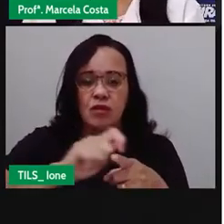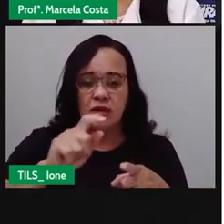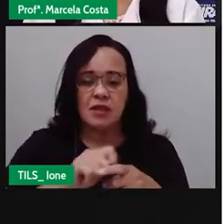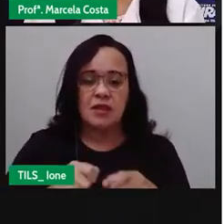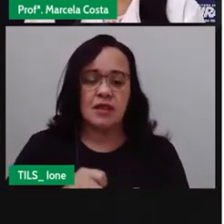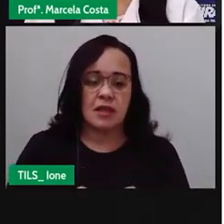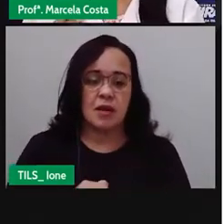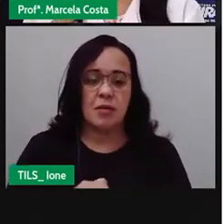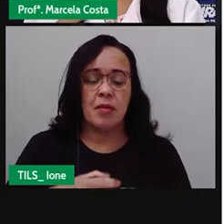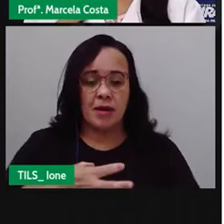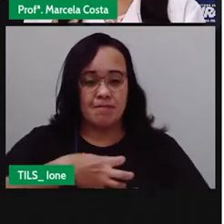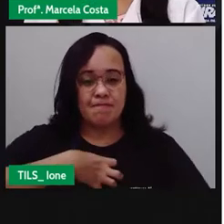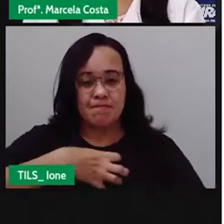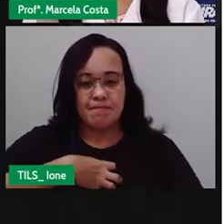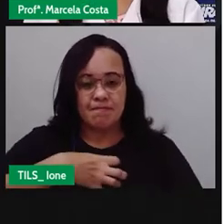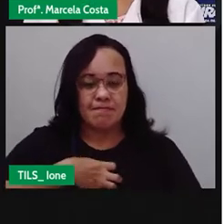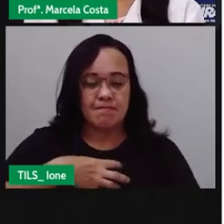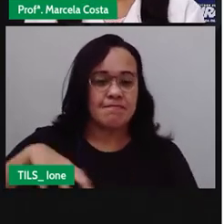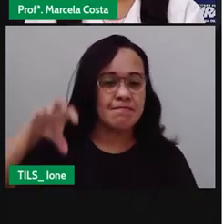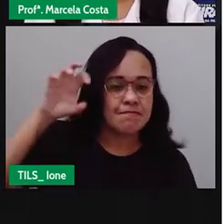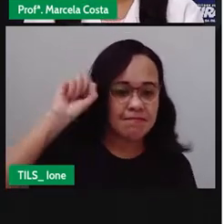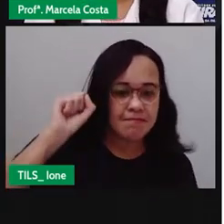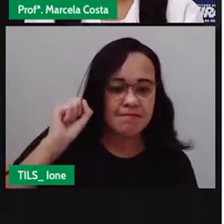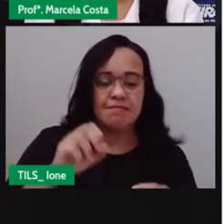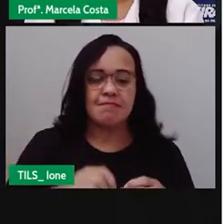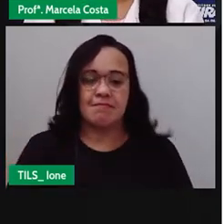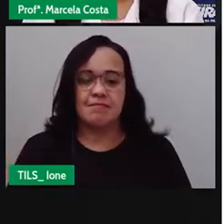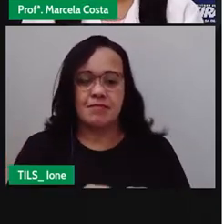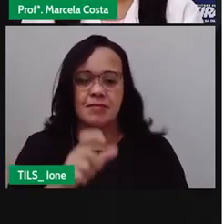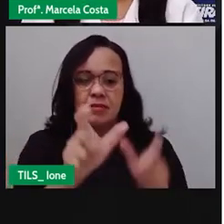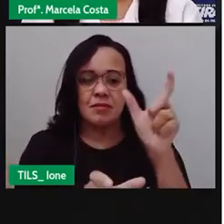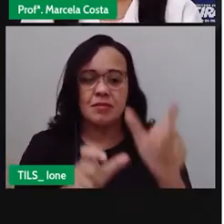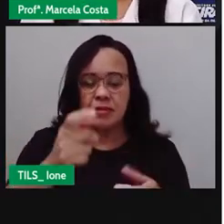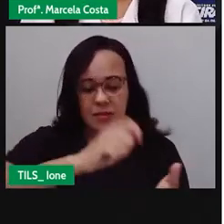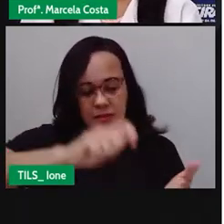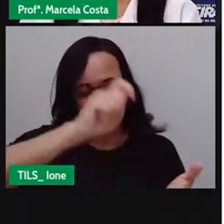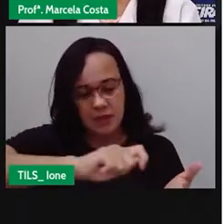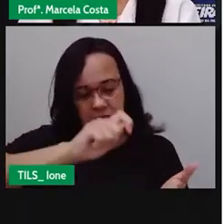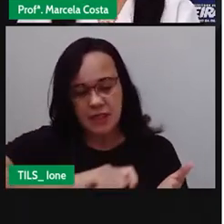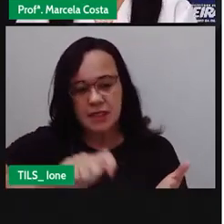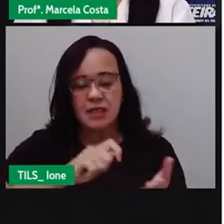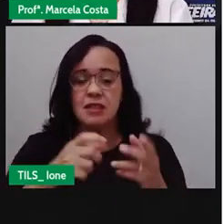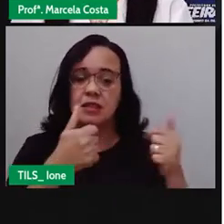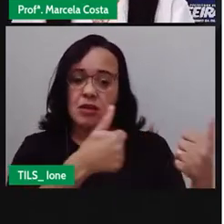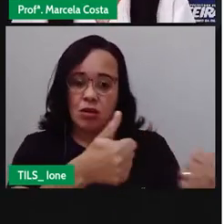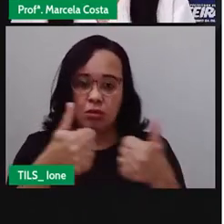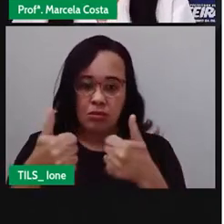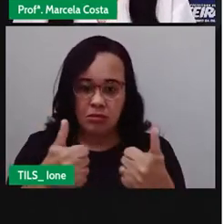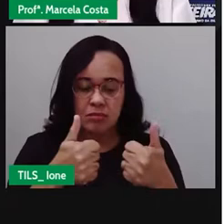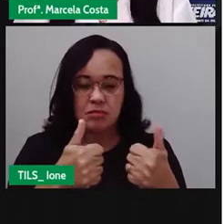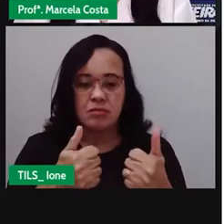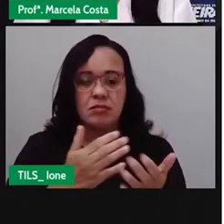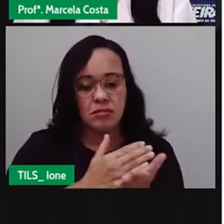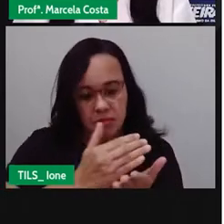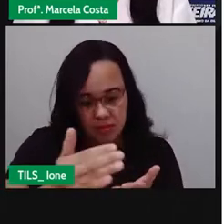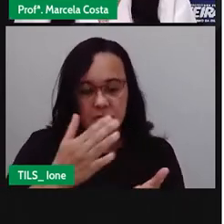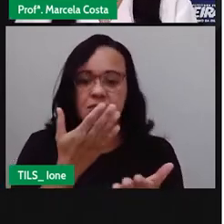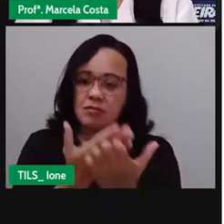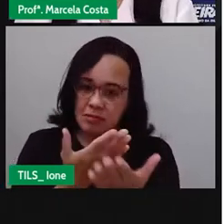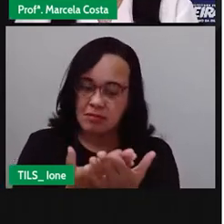sons expressos pelos fonemas com sua representação escrita, tá bom? Tudo isso durante essa aula.